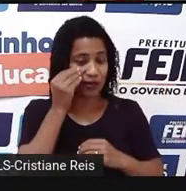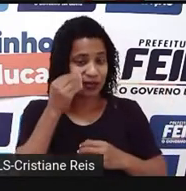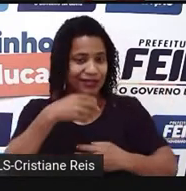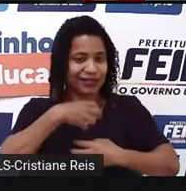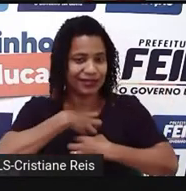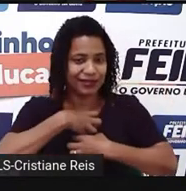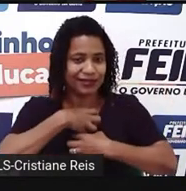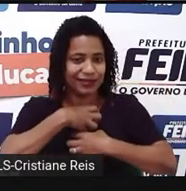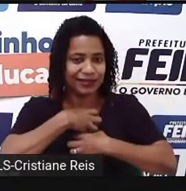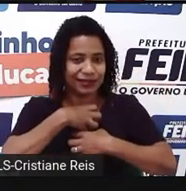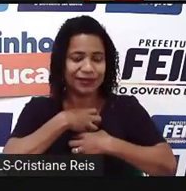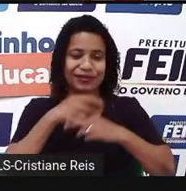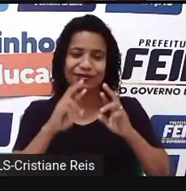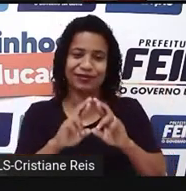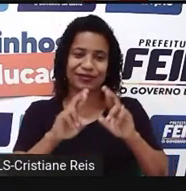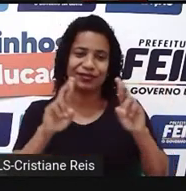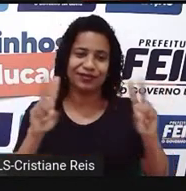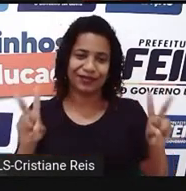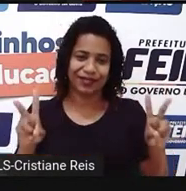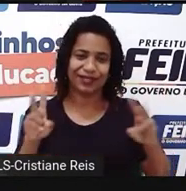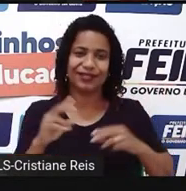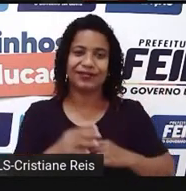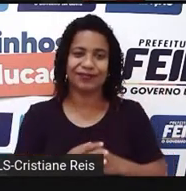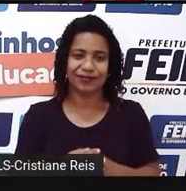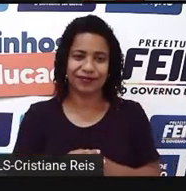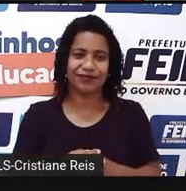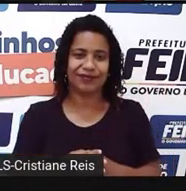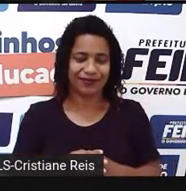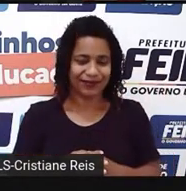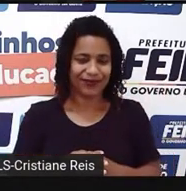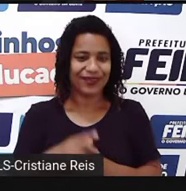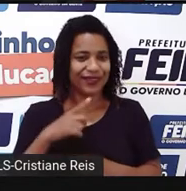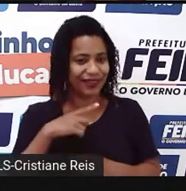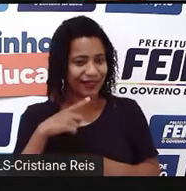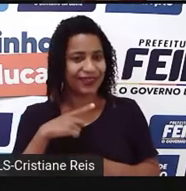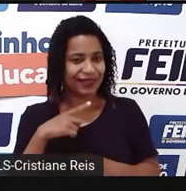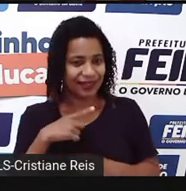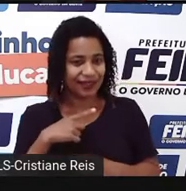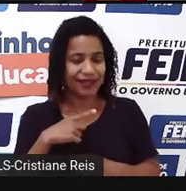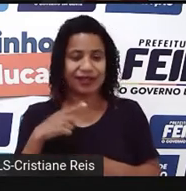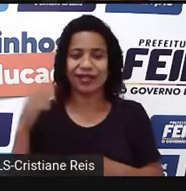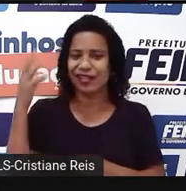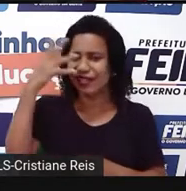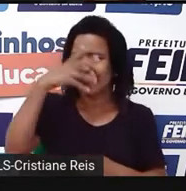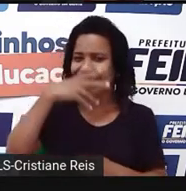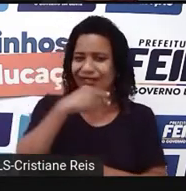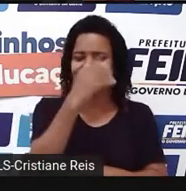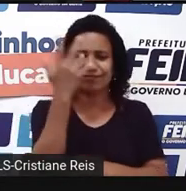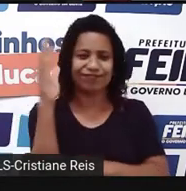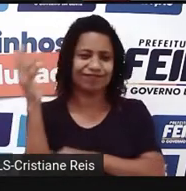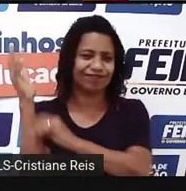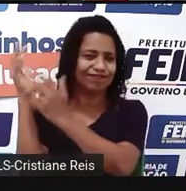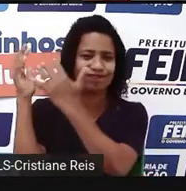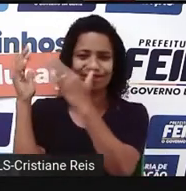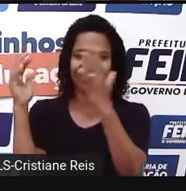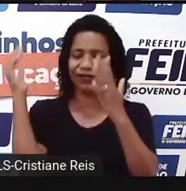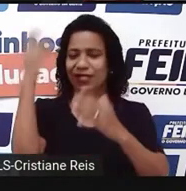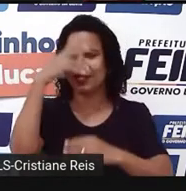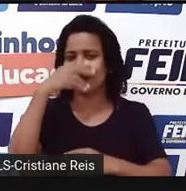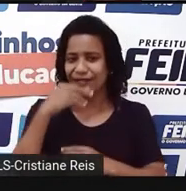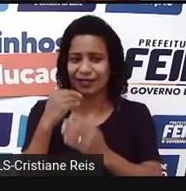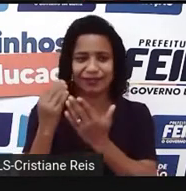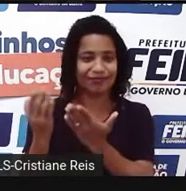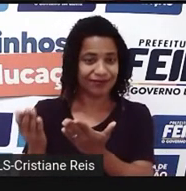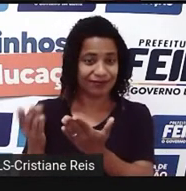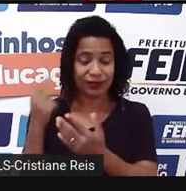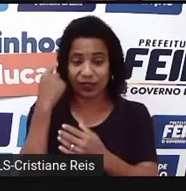Aqui nós temos o flagrante da natureza, de uma paisagem belíssima, localizada em uma cidade da